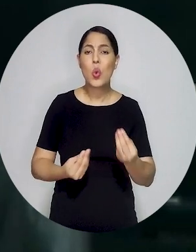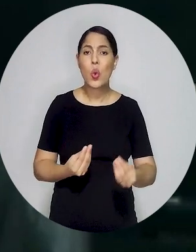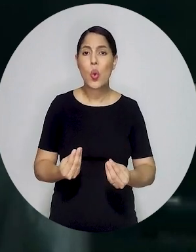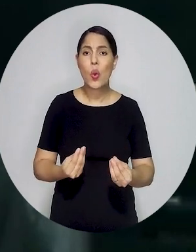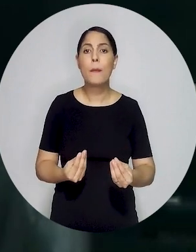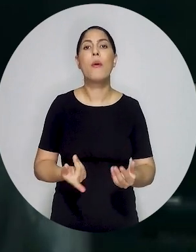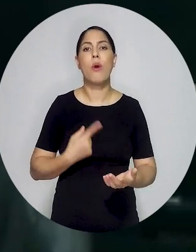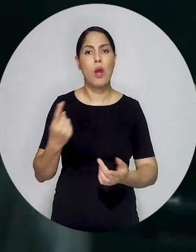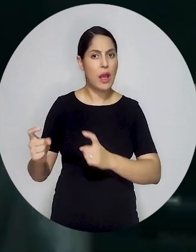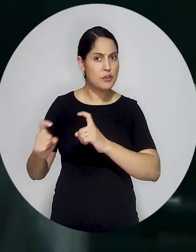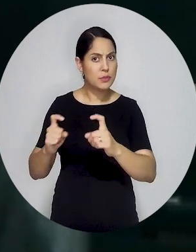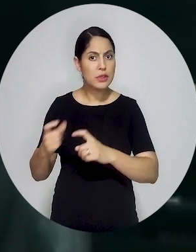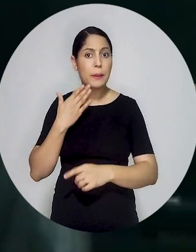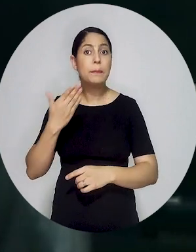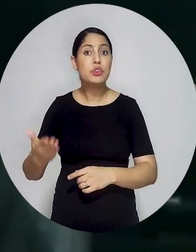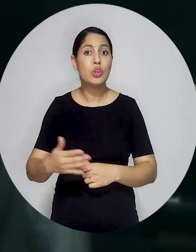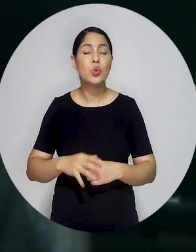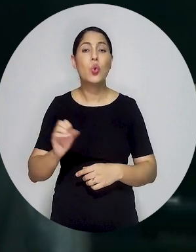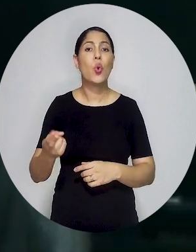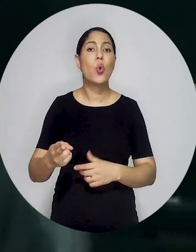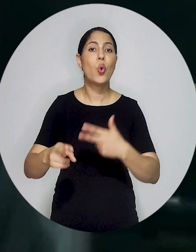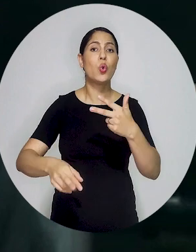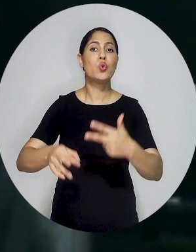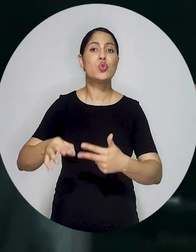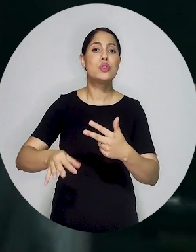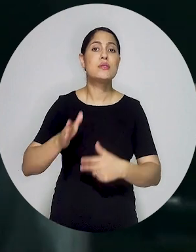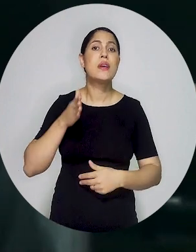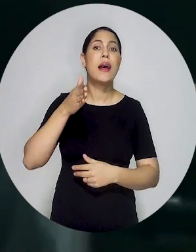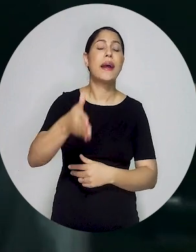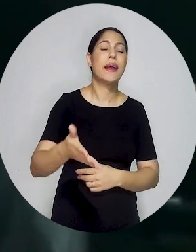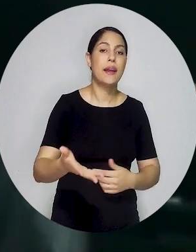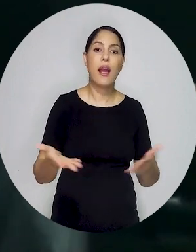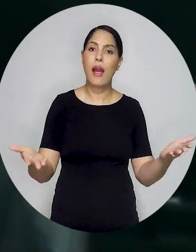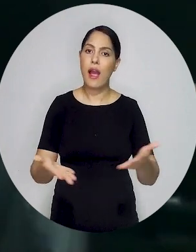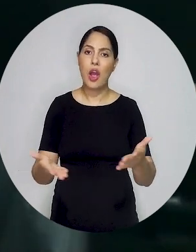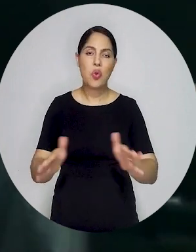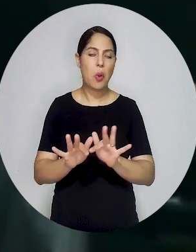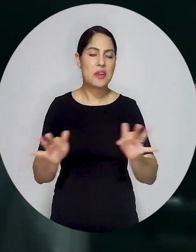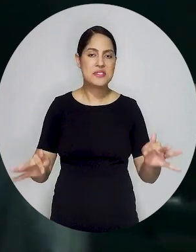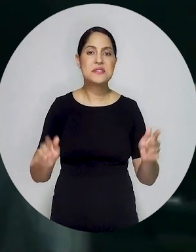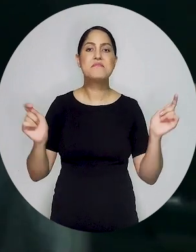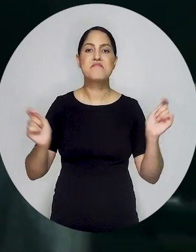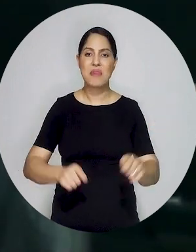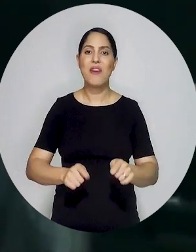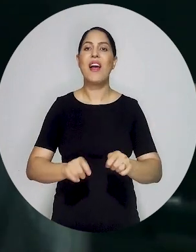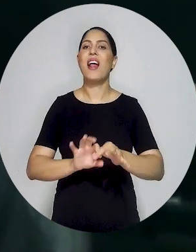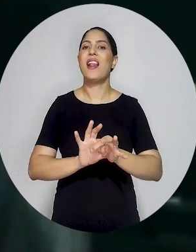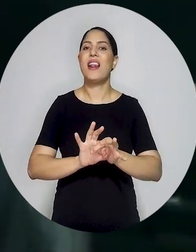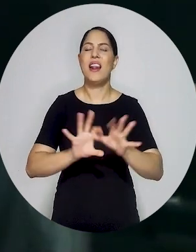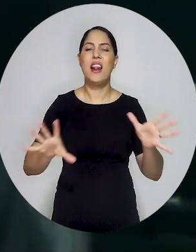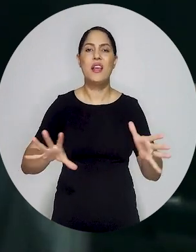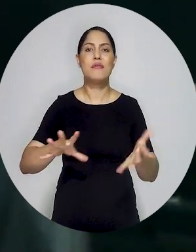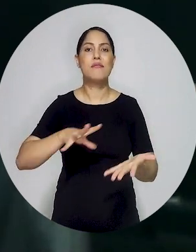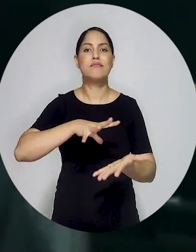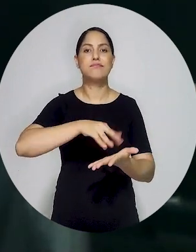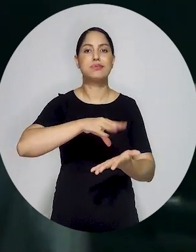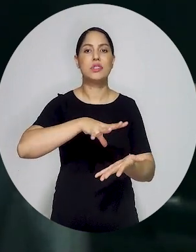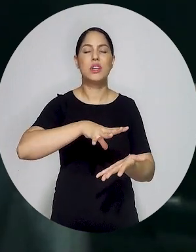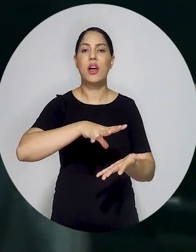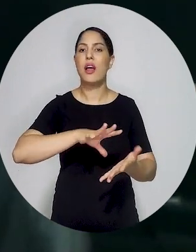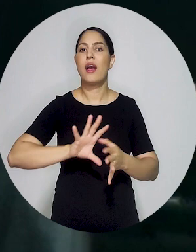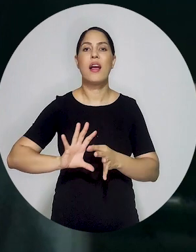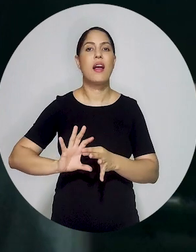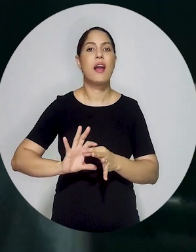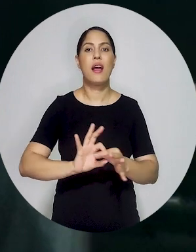-los na via administrativa ou até judicialmente, mas, mediante simples requerimentos de estação de cópia, o advogado tem